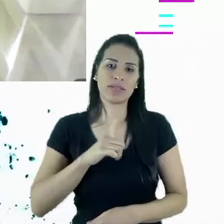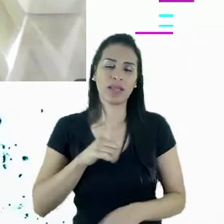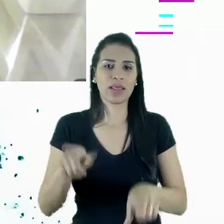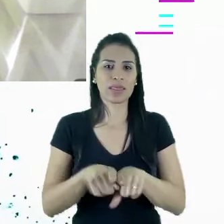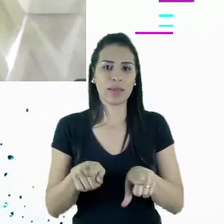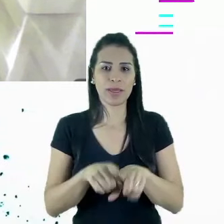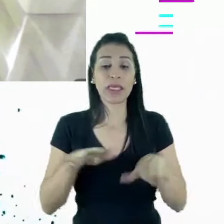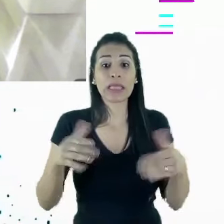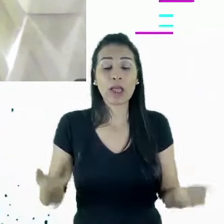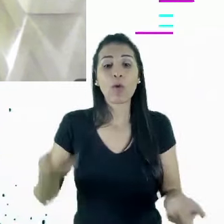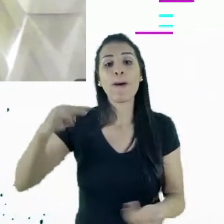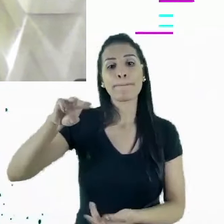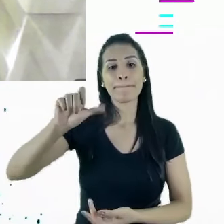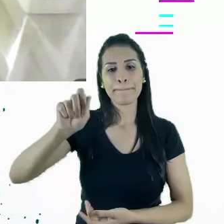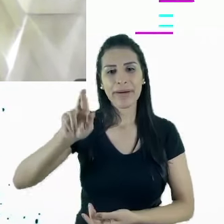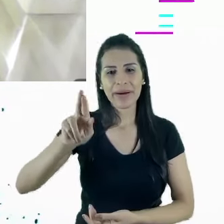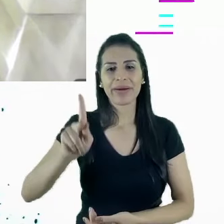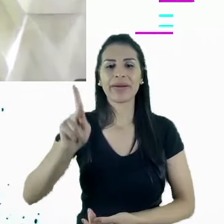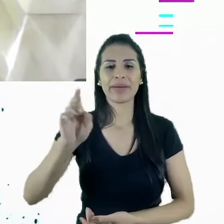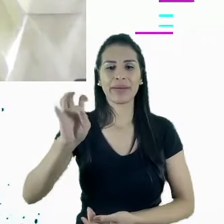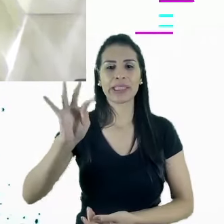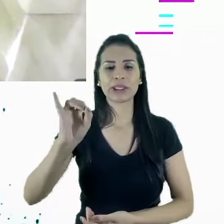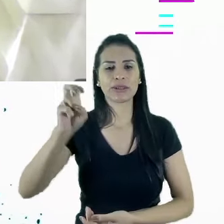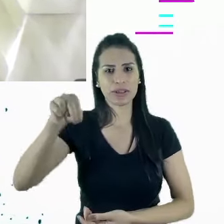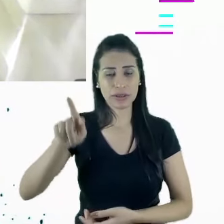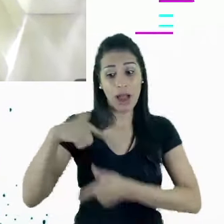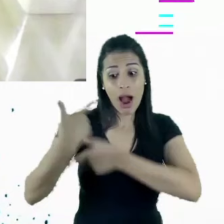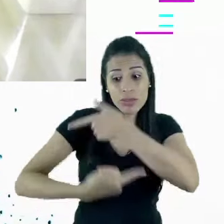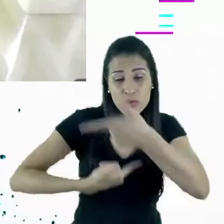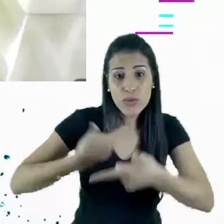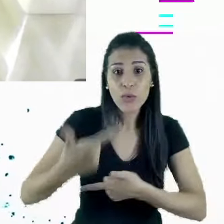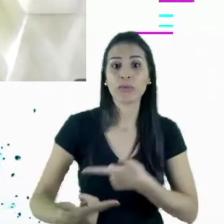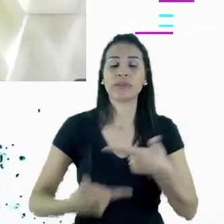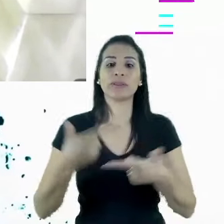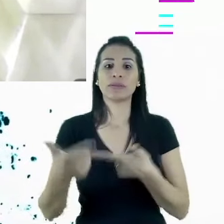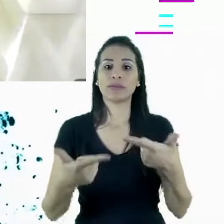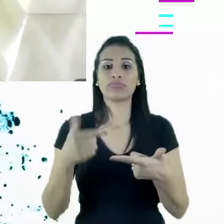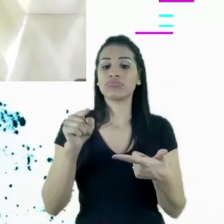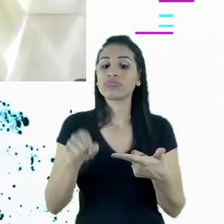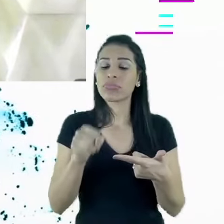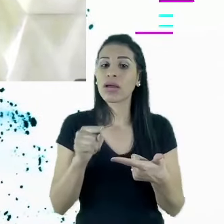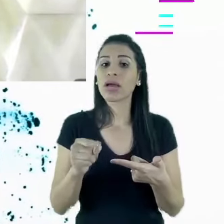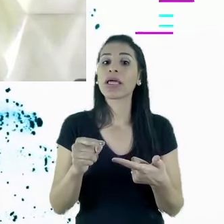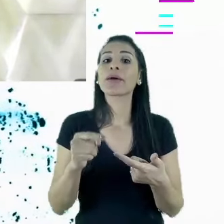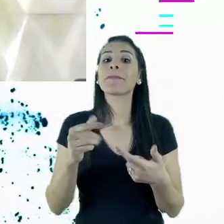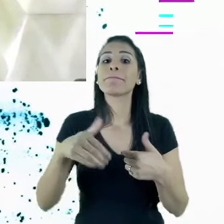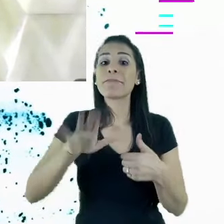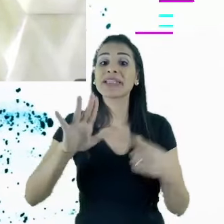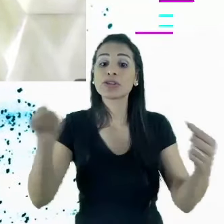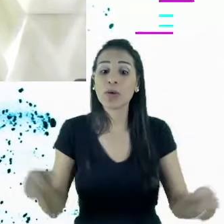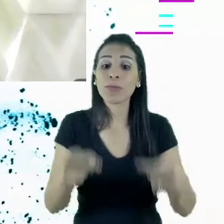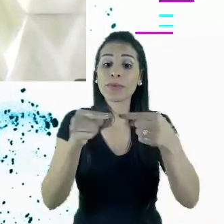marketing, as ações estão mais conectadas com o aspecto da pluralidade do que a